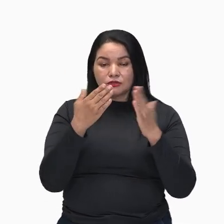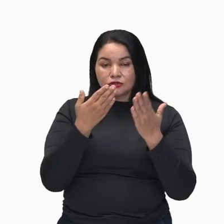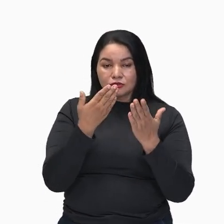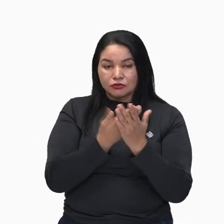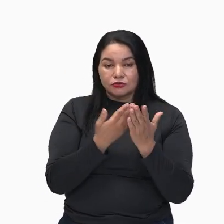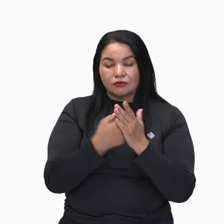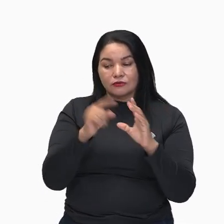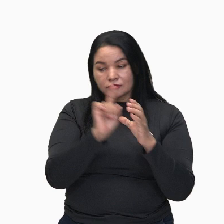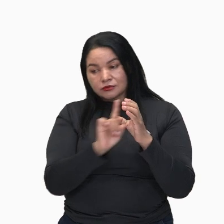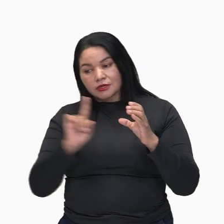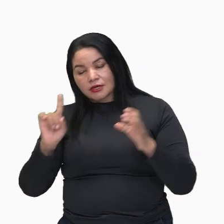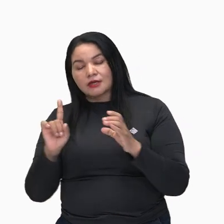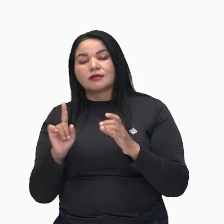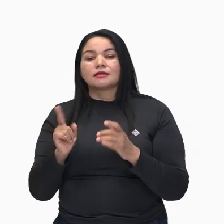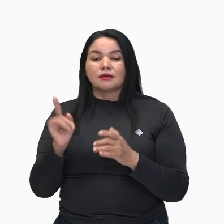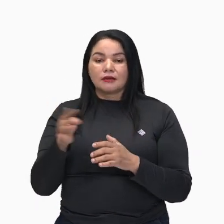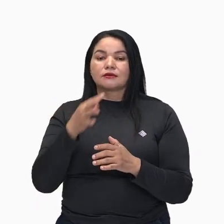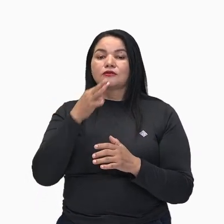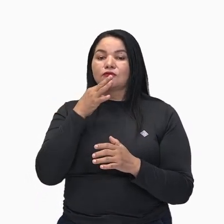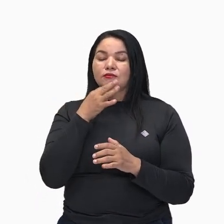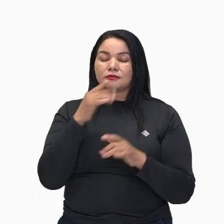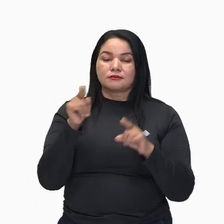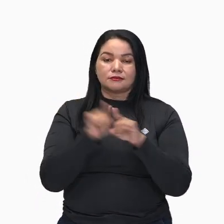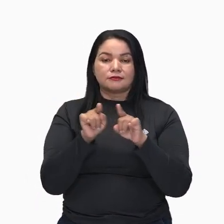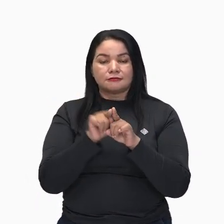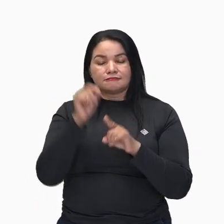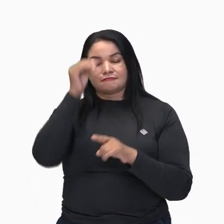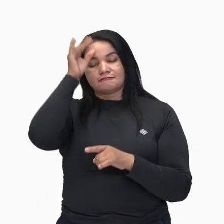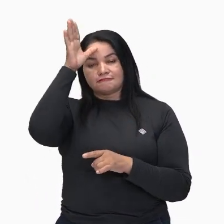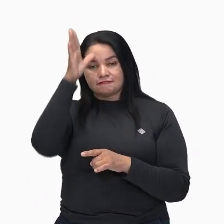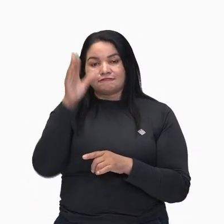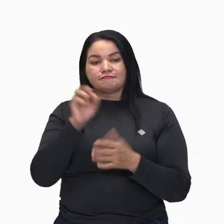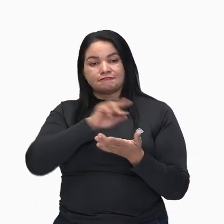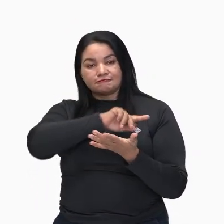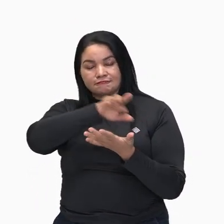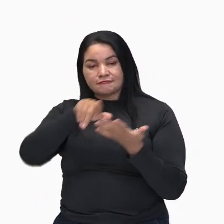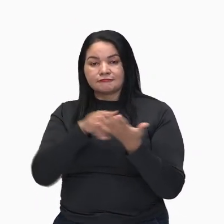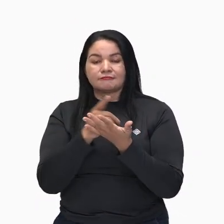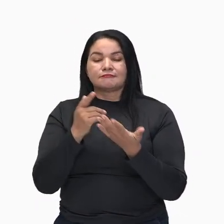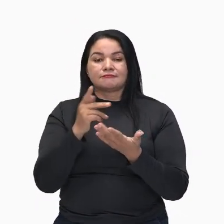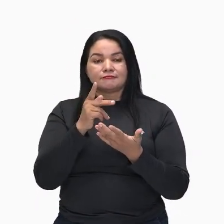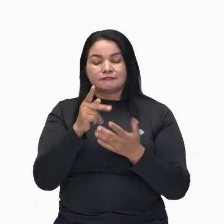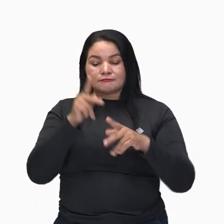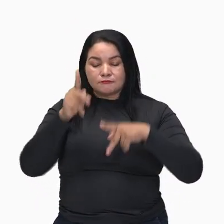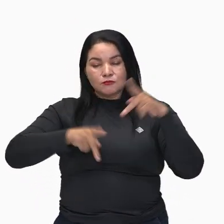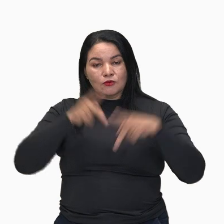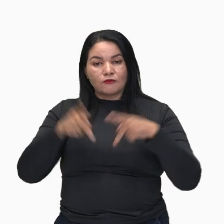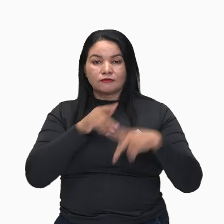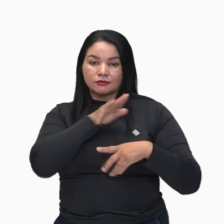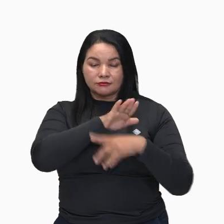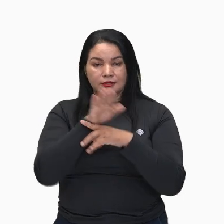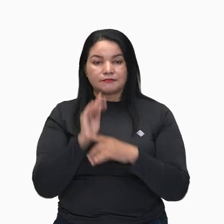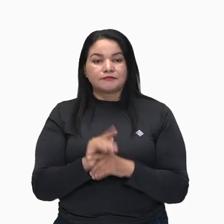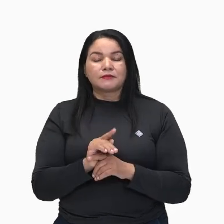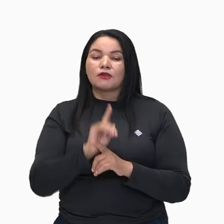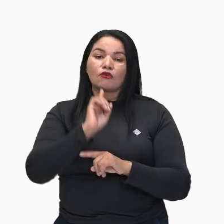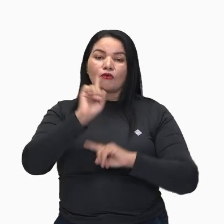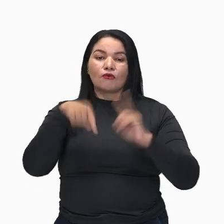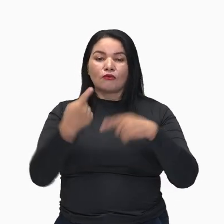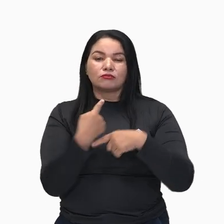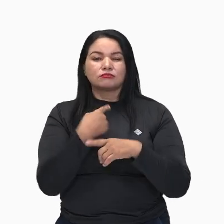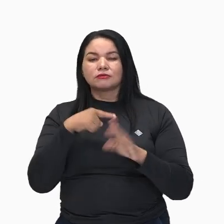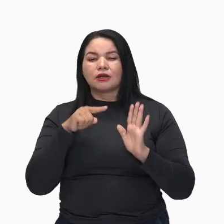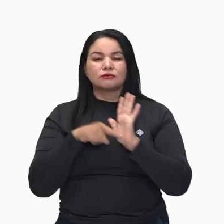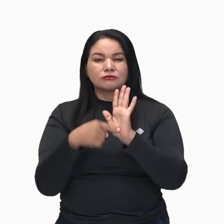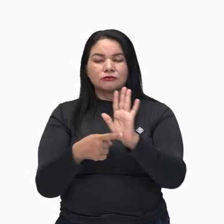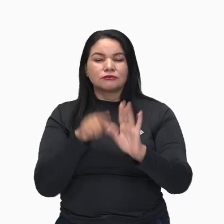relação a esses povos. Ok? Além disso, olha só, qual o efeito pode alcançar? Aí nós vimos que